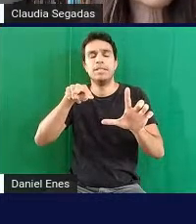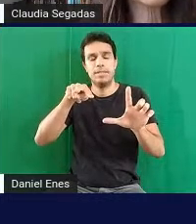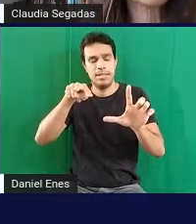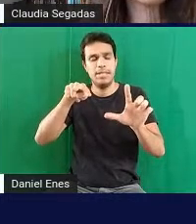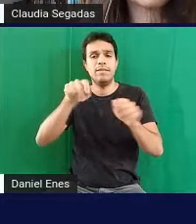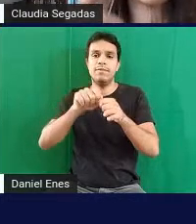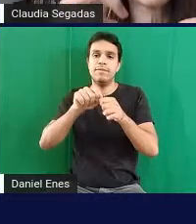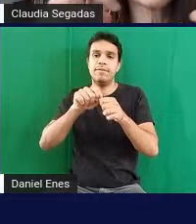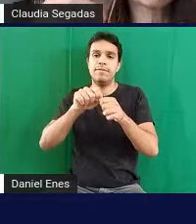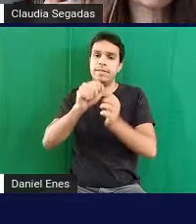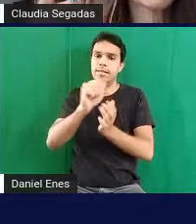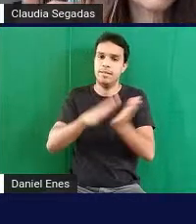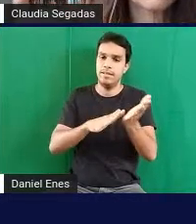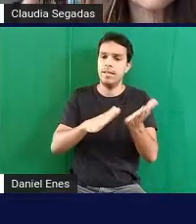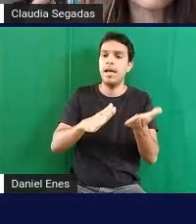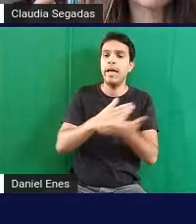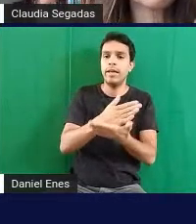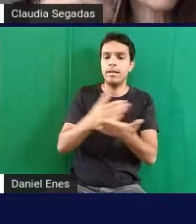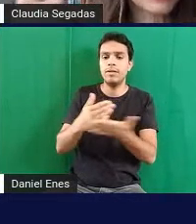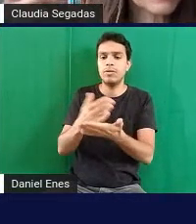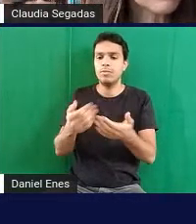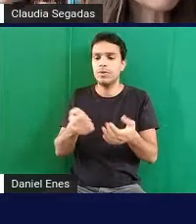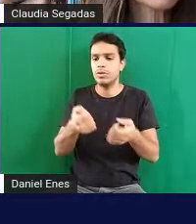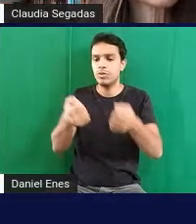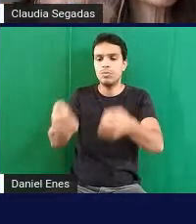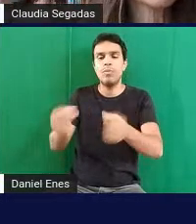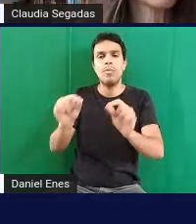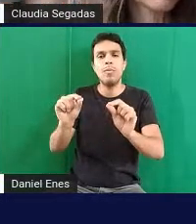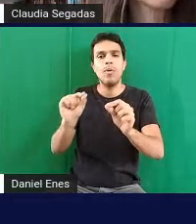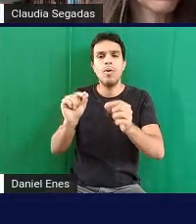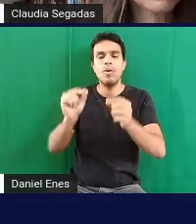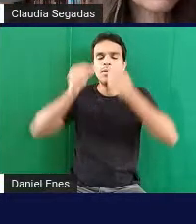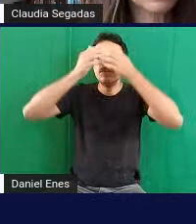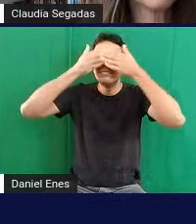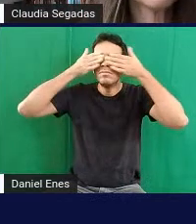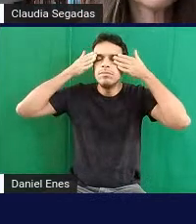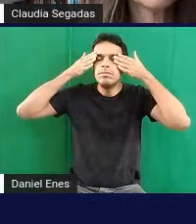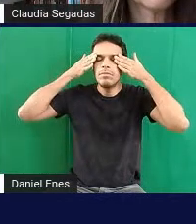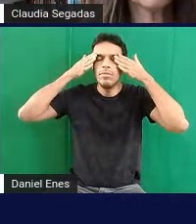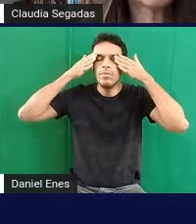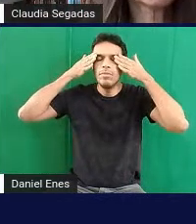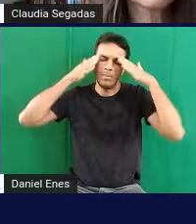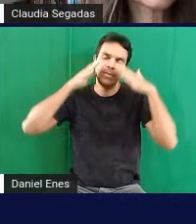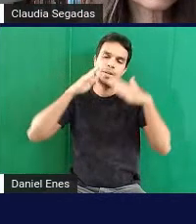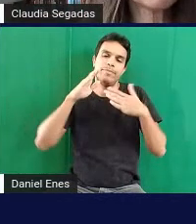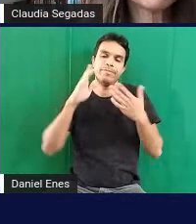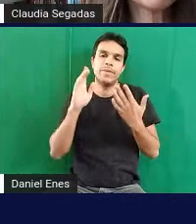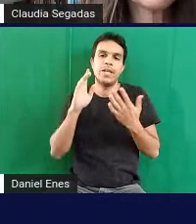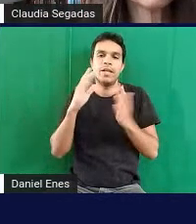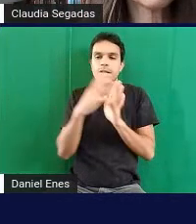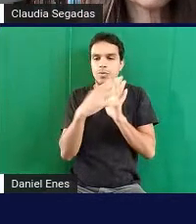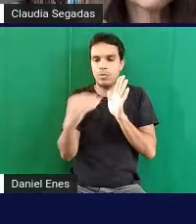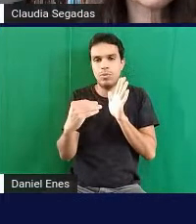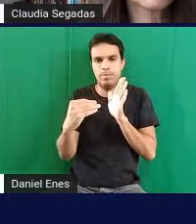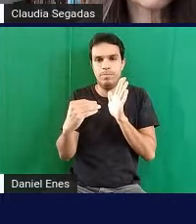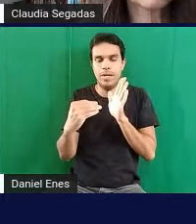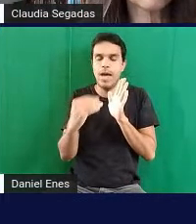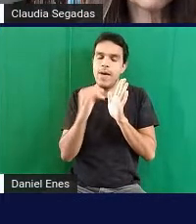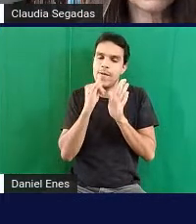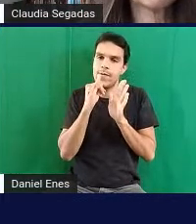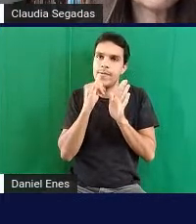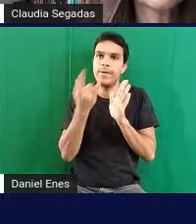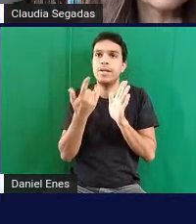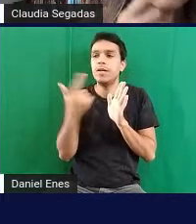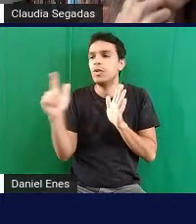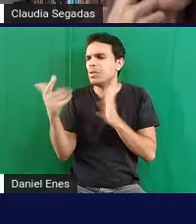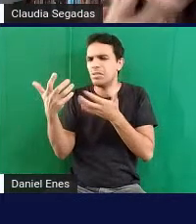alguma delas a gente botava uma venda para se fazer uma simulação e outras que preferiam não colocar a